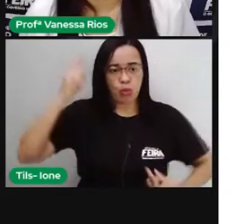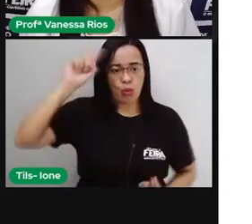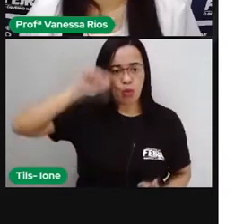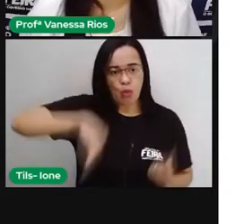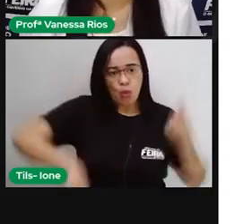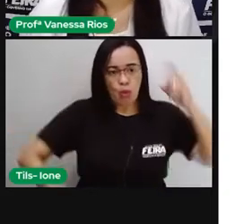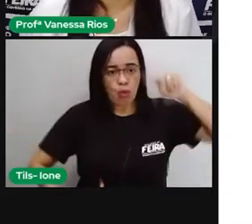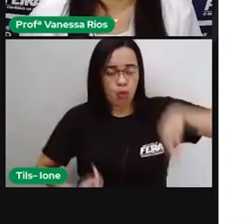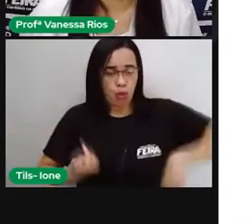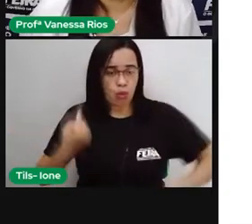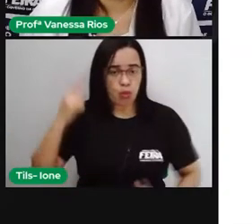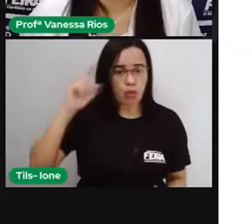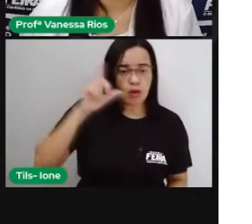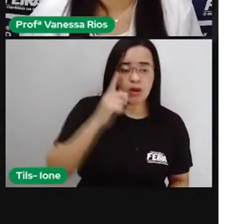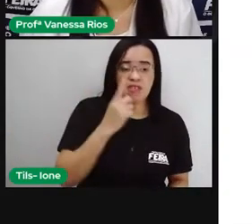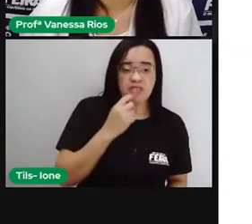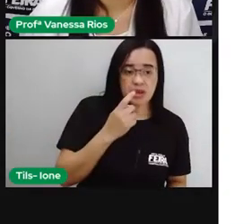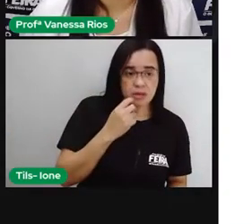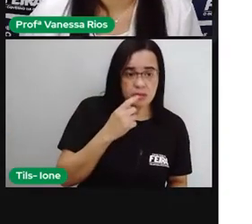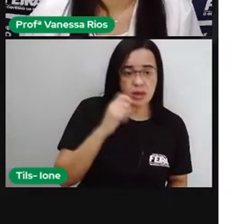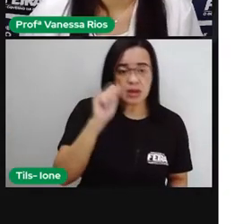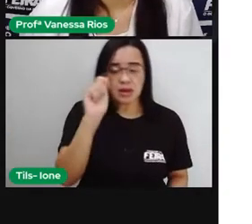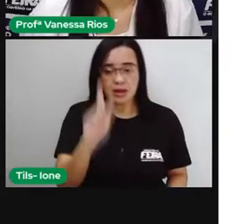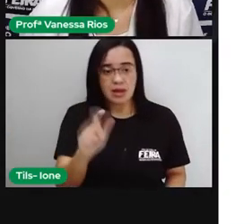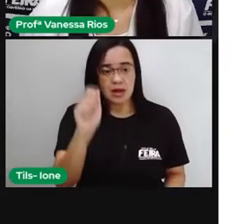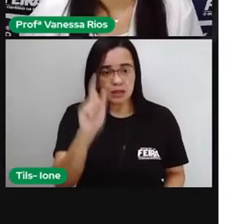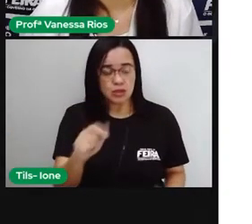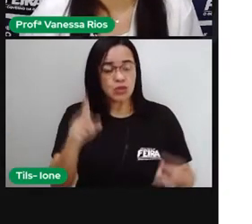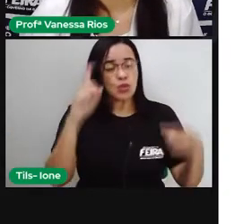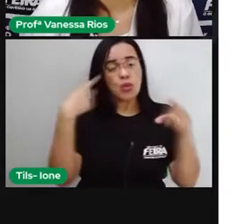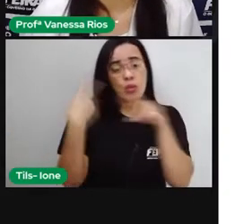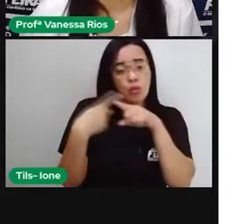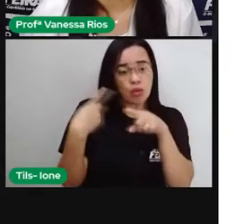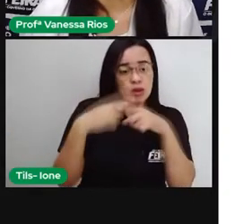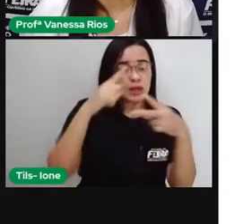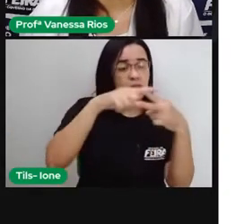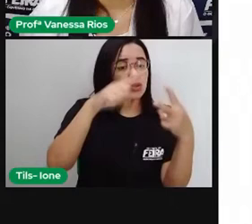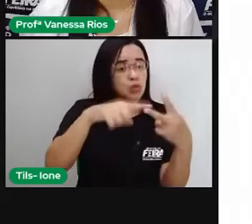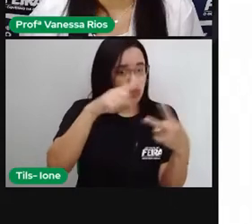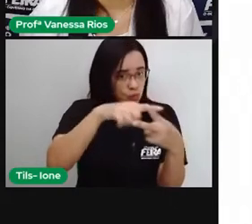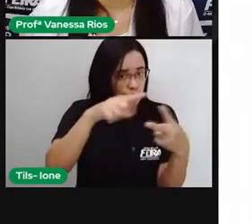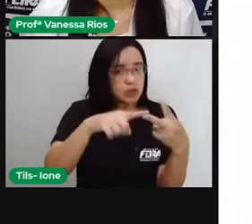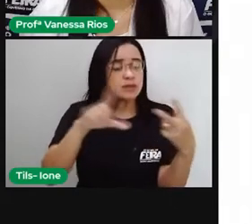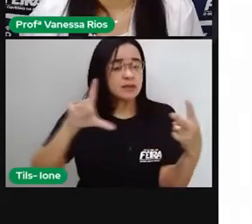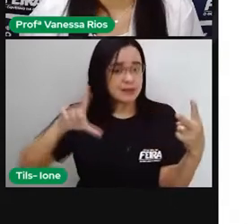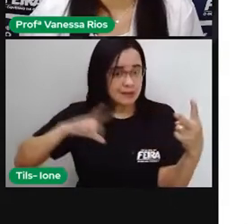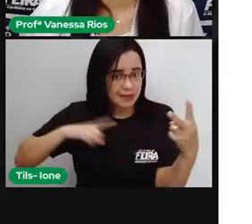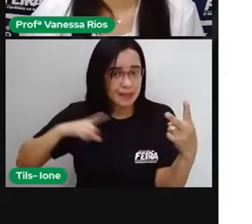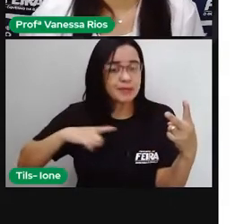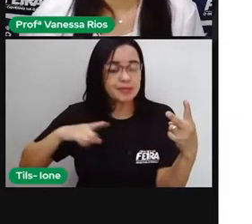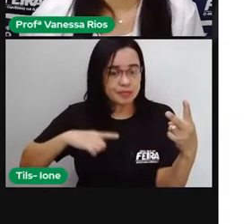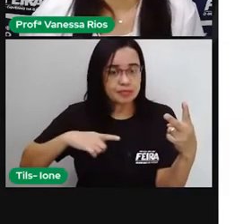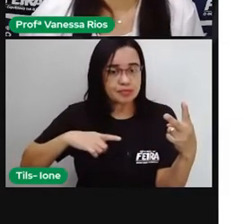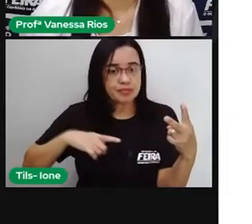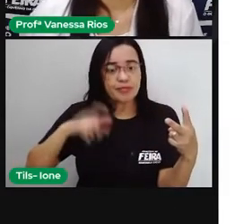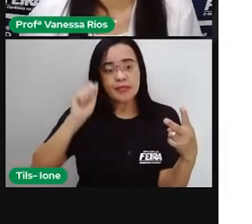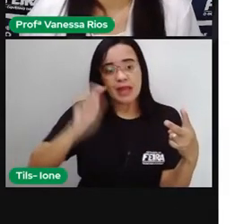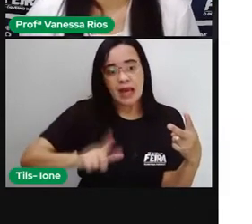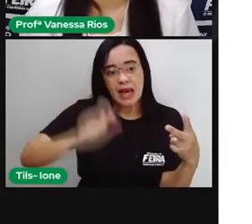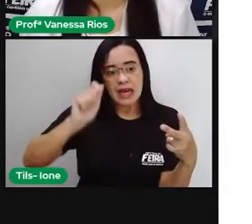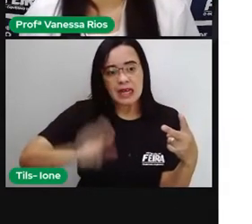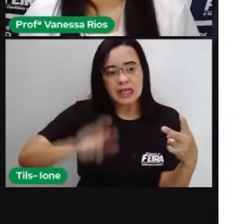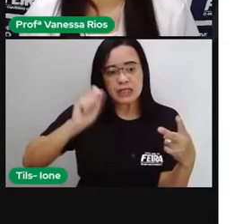azul e uma partinha vermelha, isso é bem comum. A parte azul aí está demonstrando o